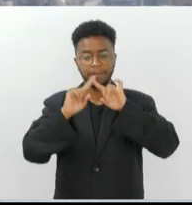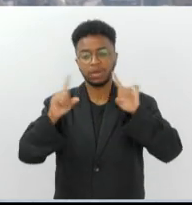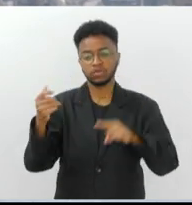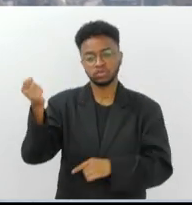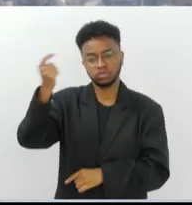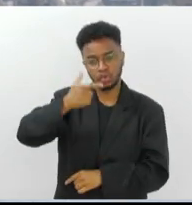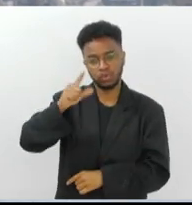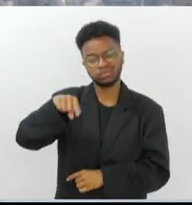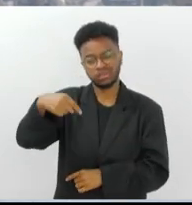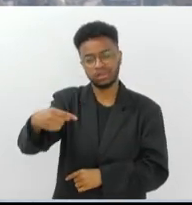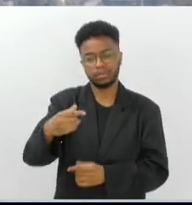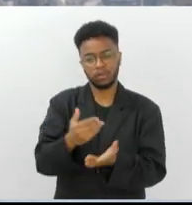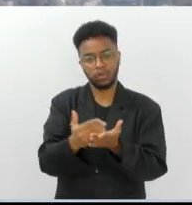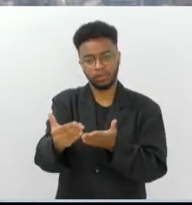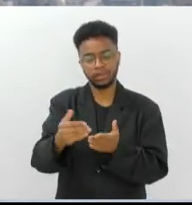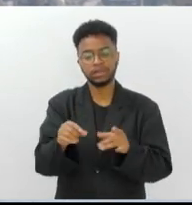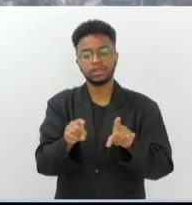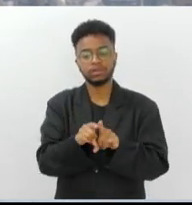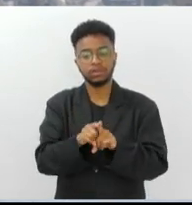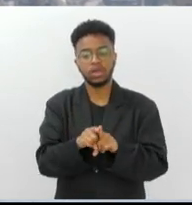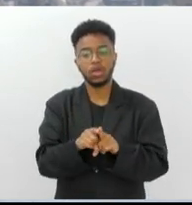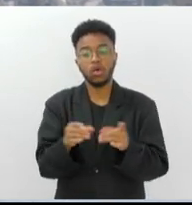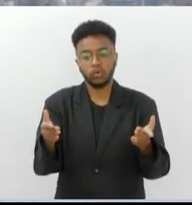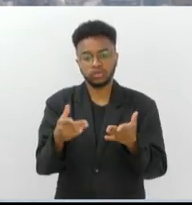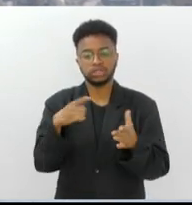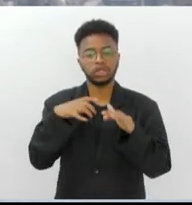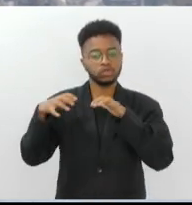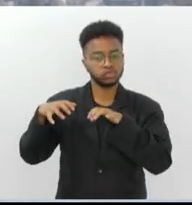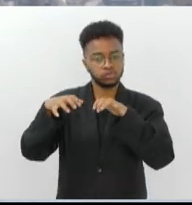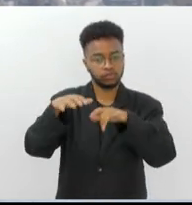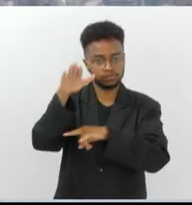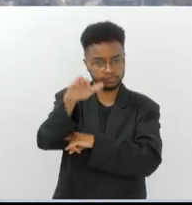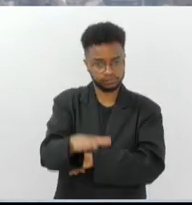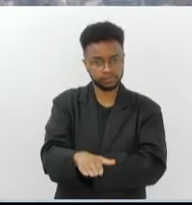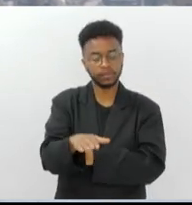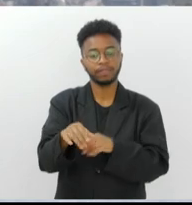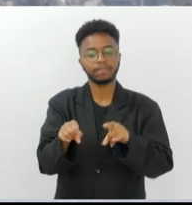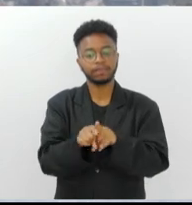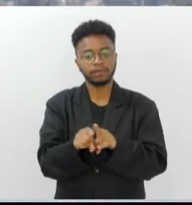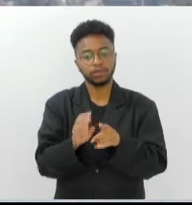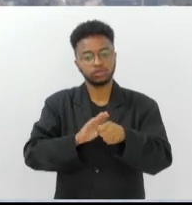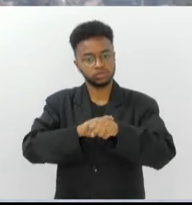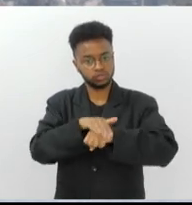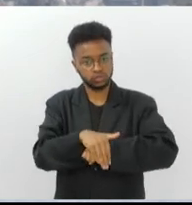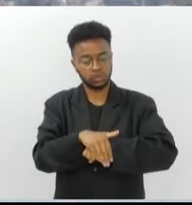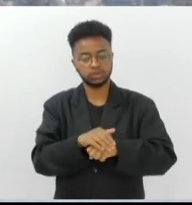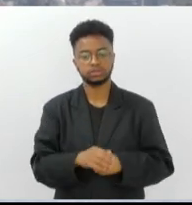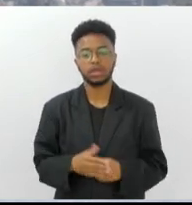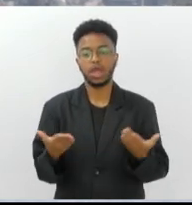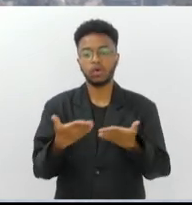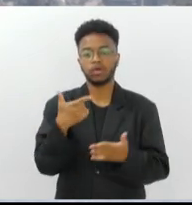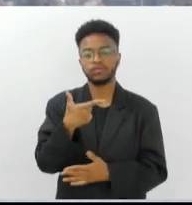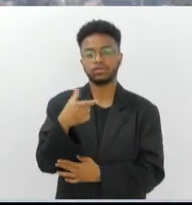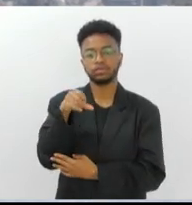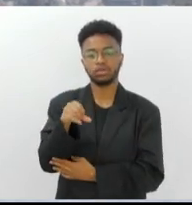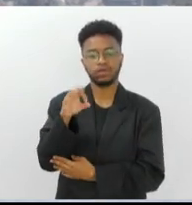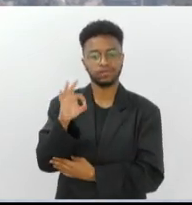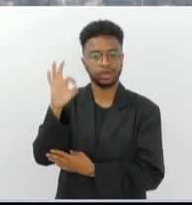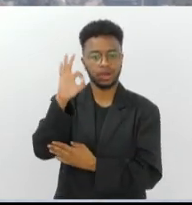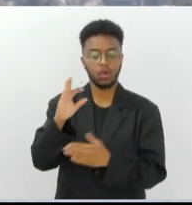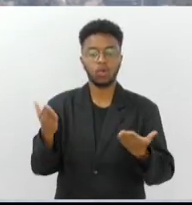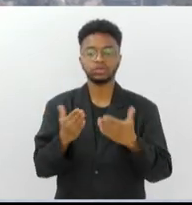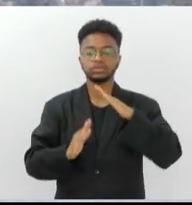deve sair daqui a pouco, e mais tem previsão de chuva aí na parte da tarde e também à noite, 29 graus agora,